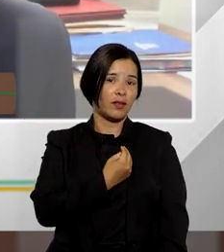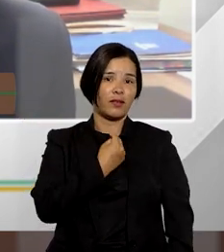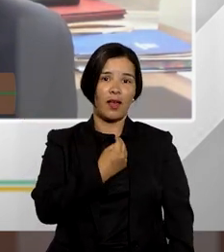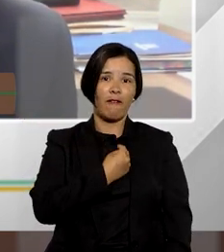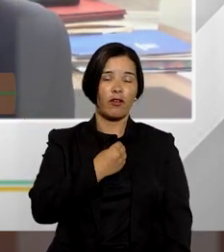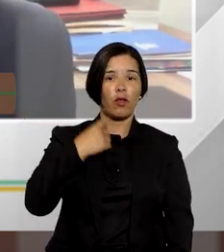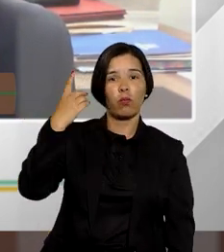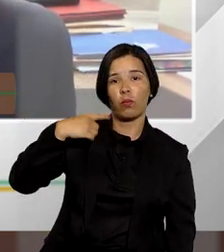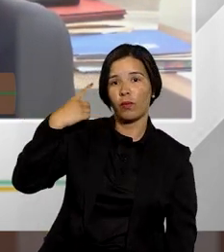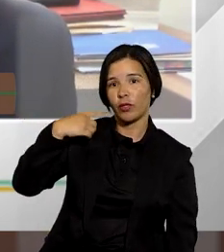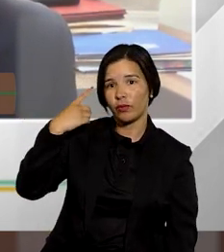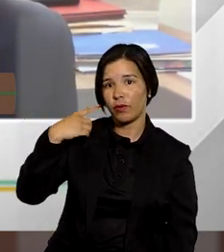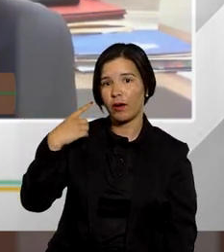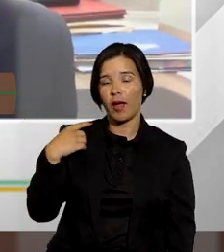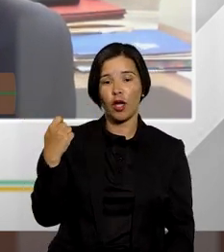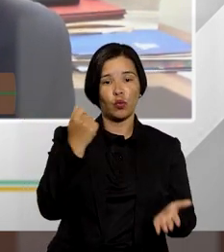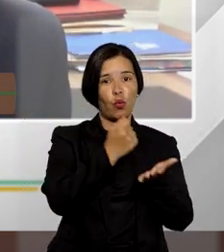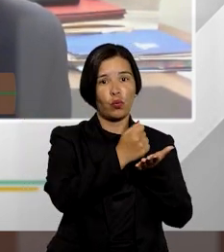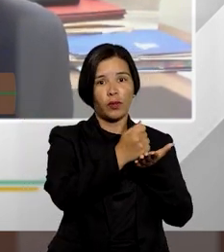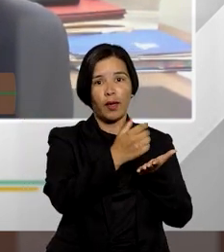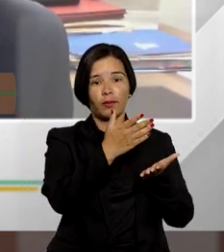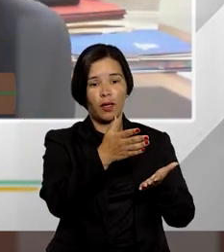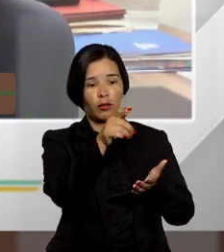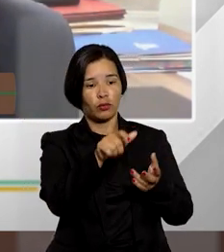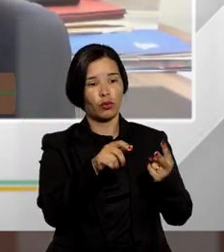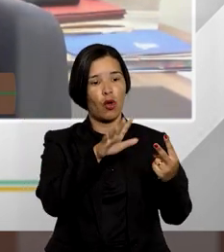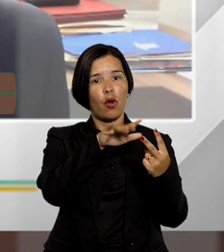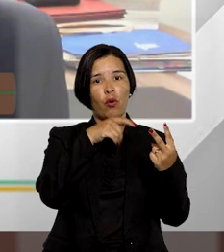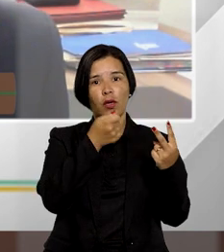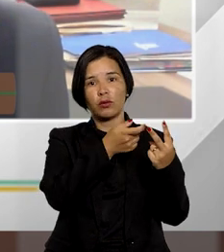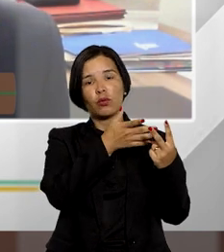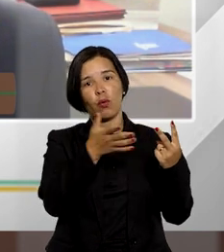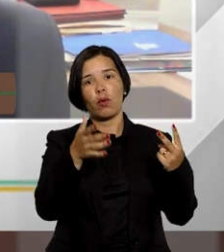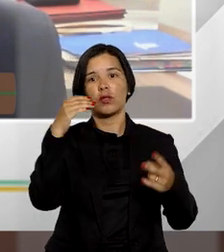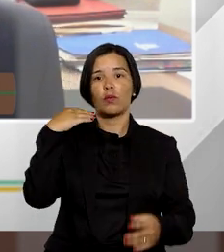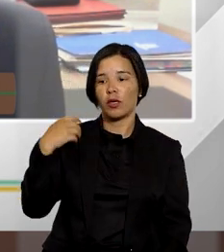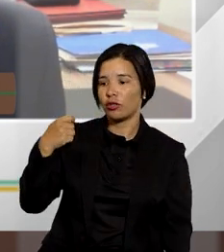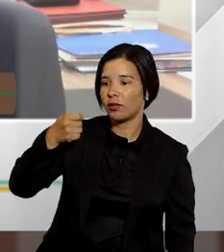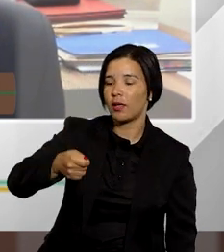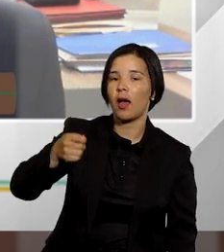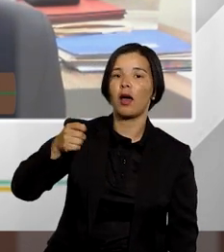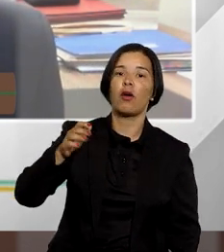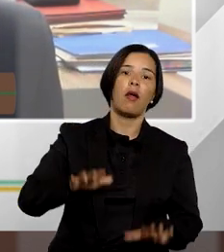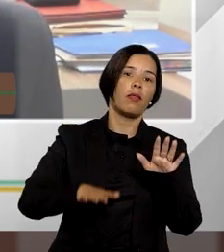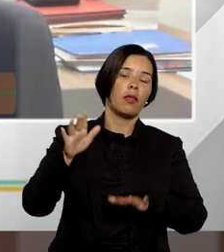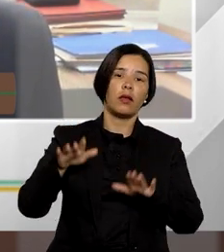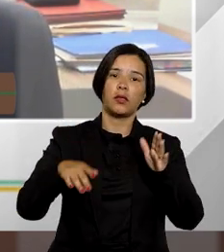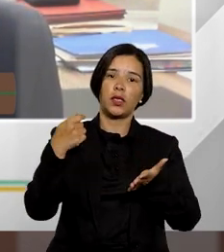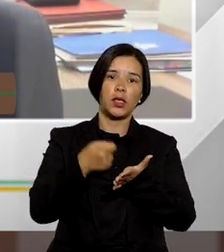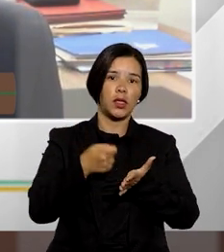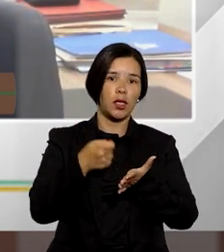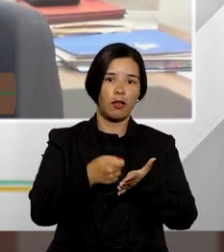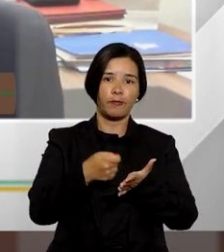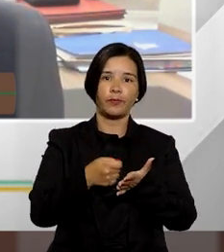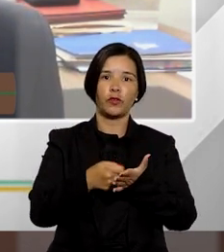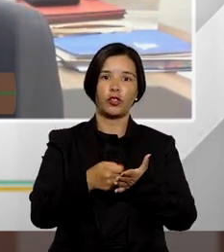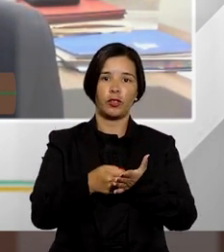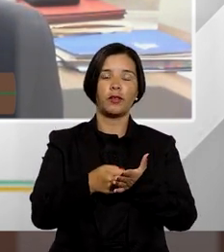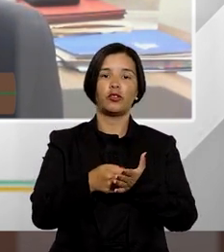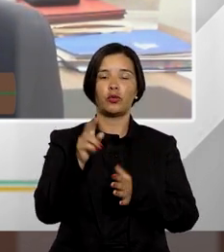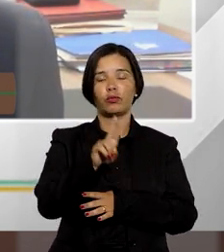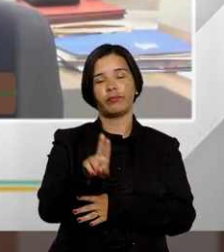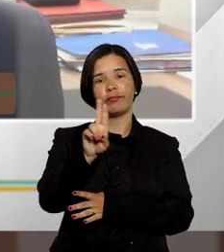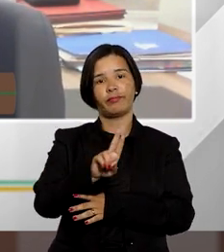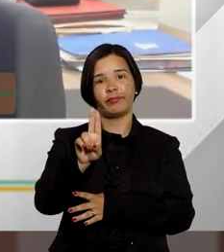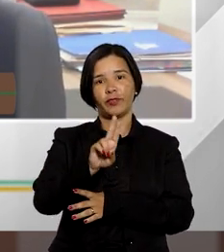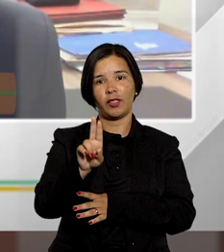vida do advogado quando está contratando um cliente, dos magistrados numa eventual necessidade de